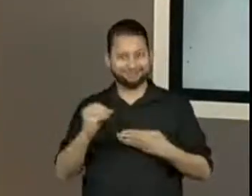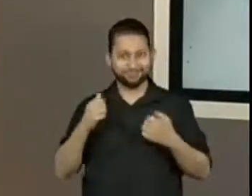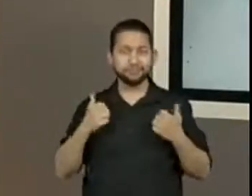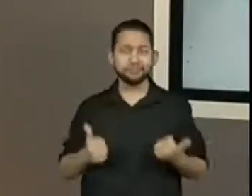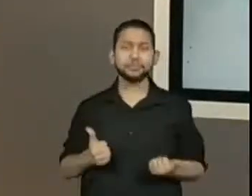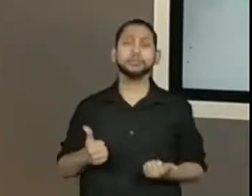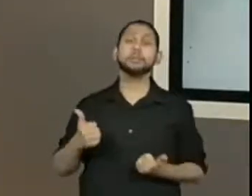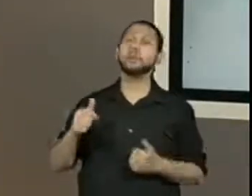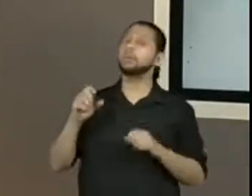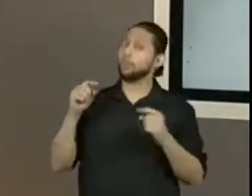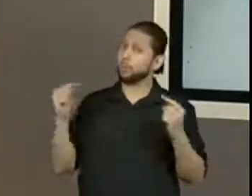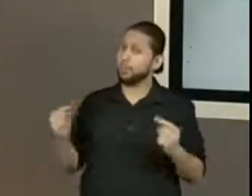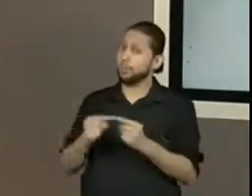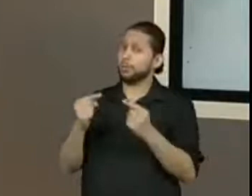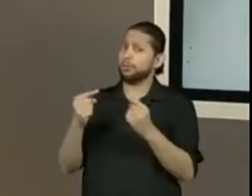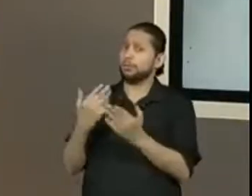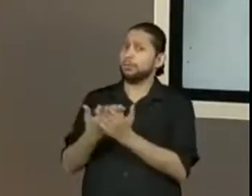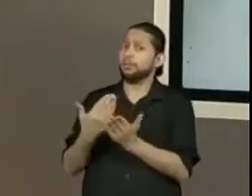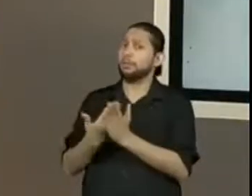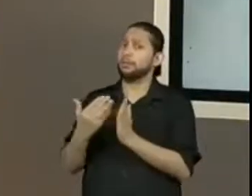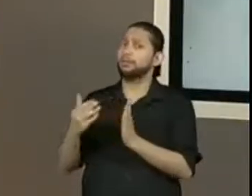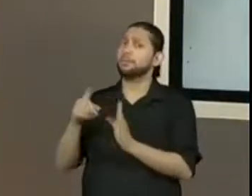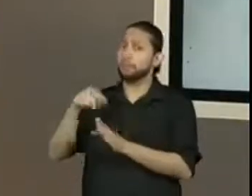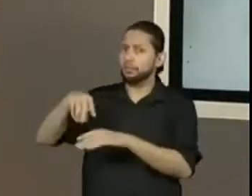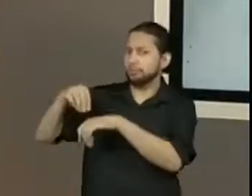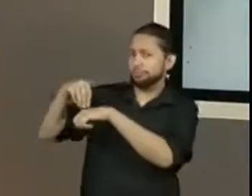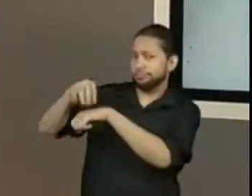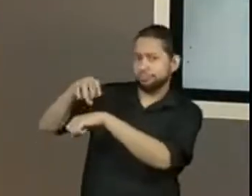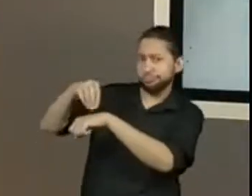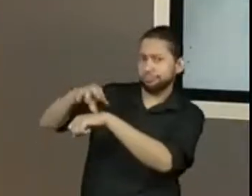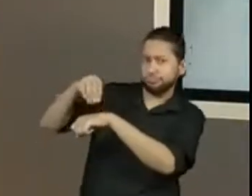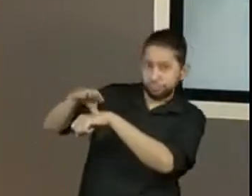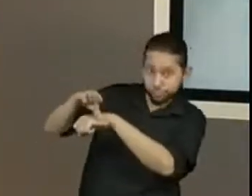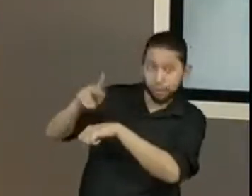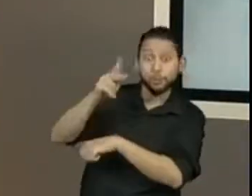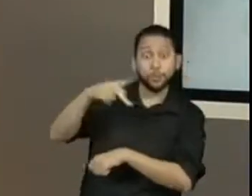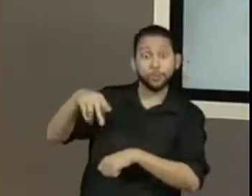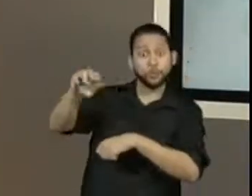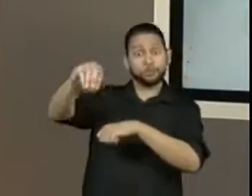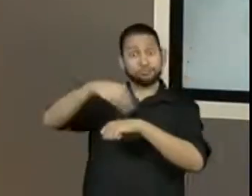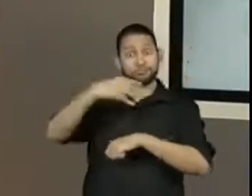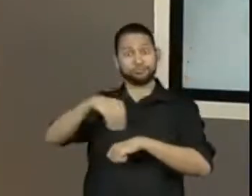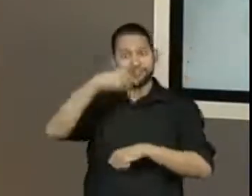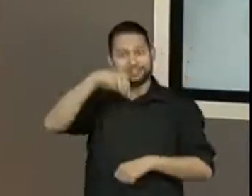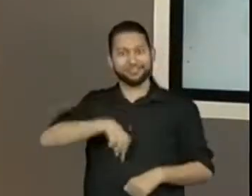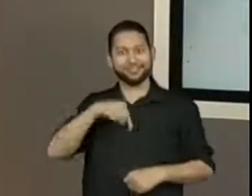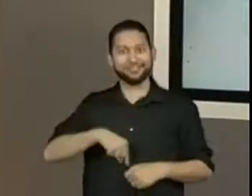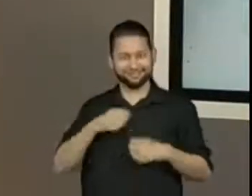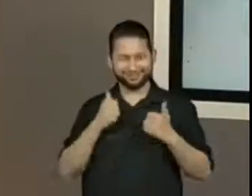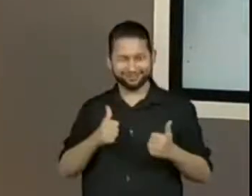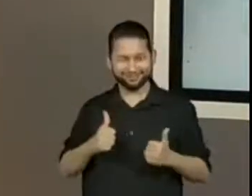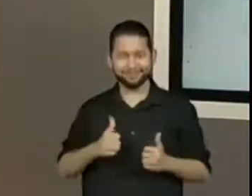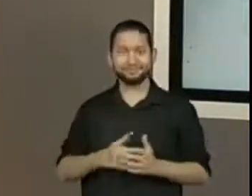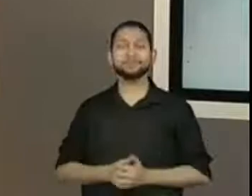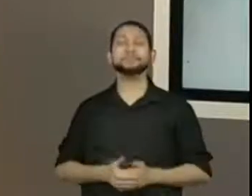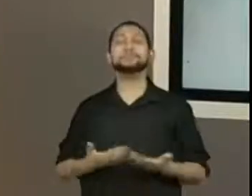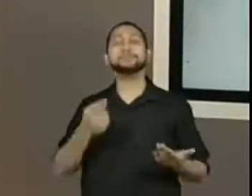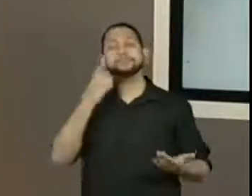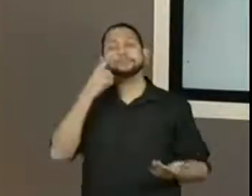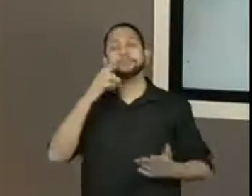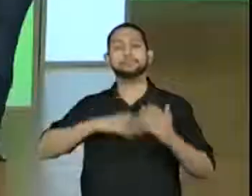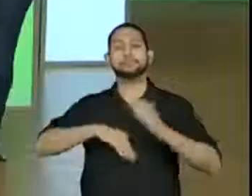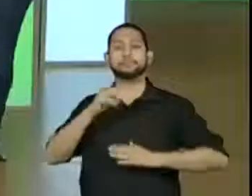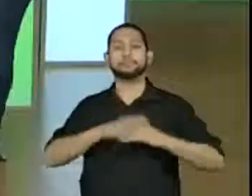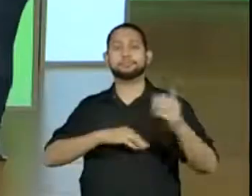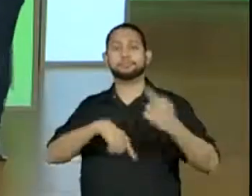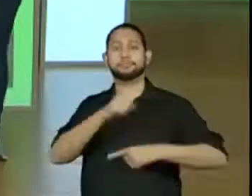Sempre mensagens pertinentes que vão complementar a aula. Então, contamos com a participação de todos vocês. Então, vamos para a habilidade da aula